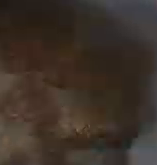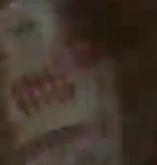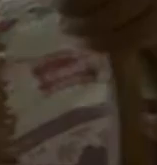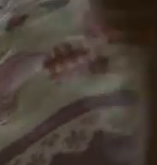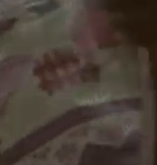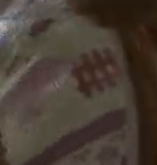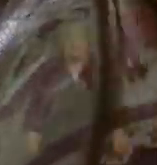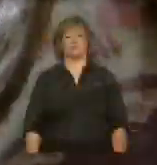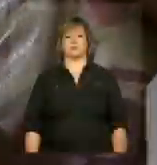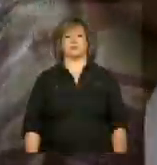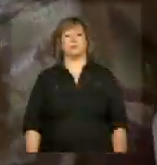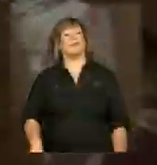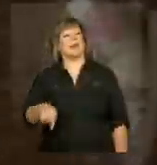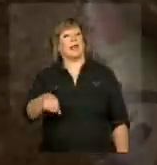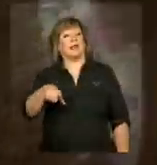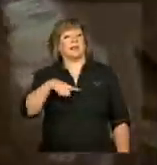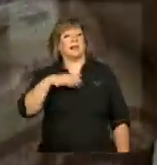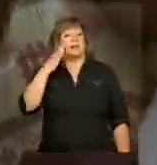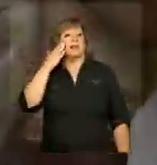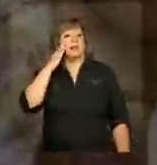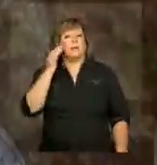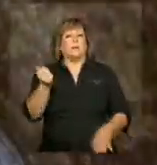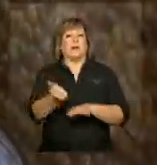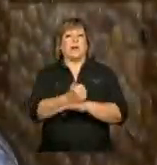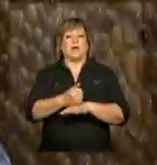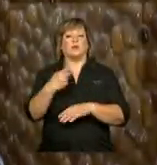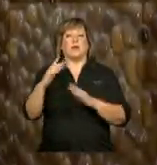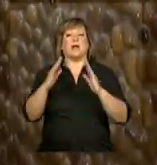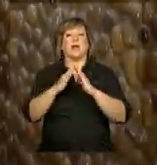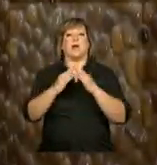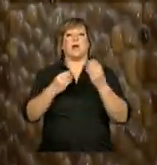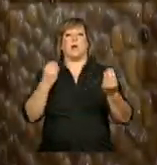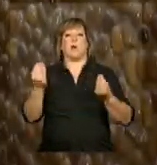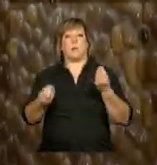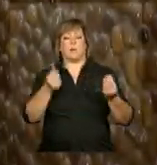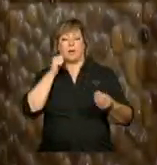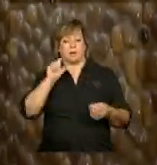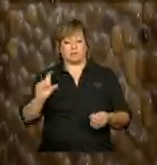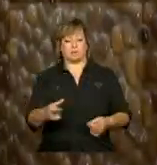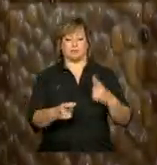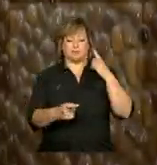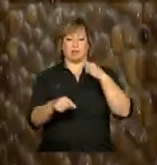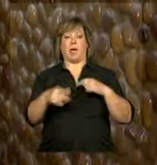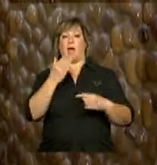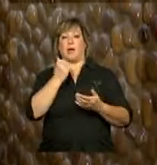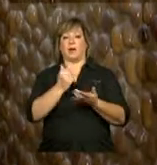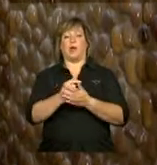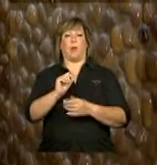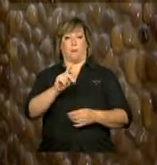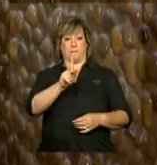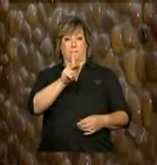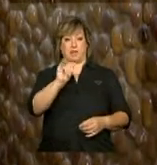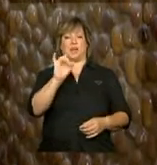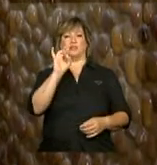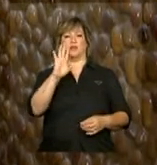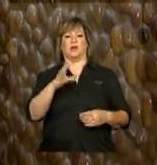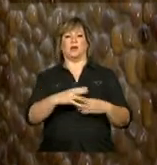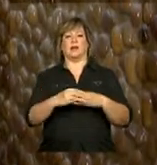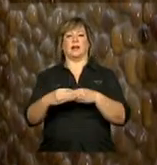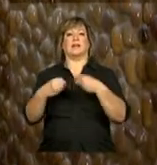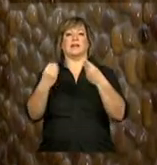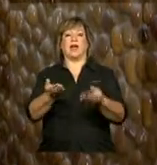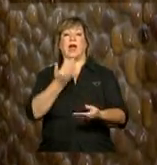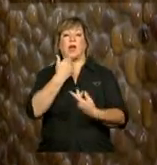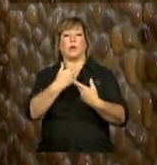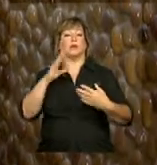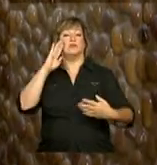Ela está mais consciente da realidade da sua casa. O pai só pensa na comida, na realidade. Ele leva mais a comida.